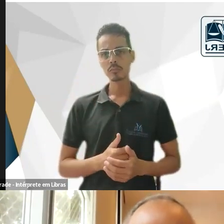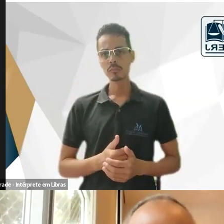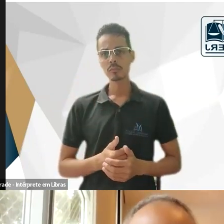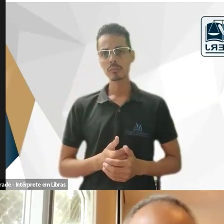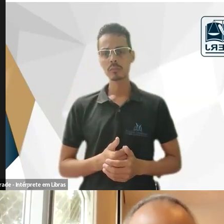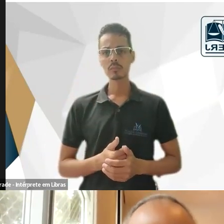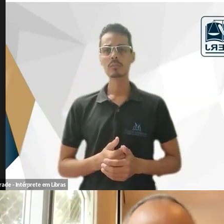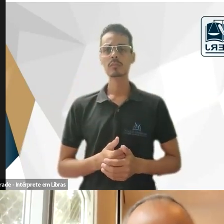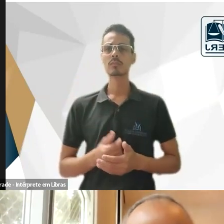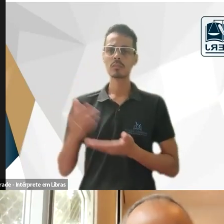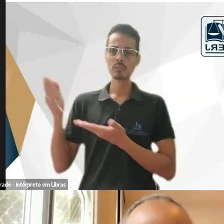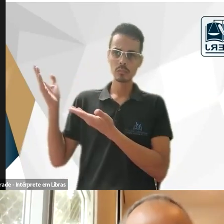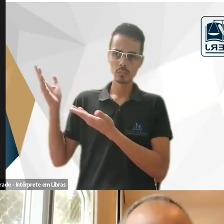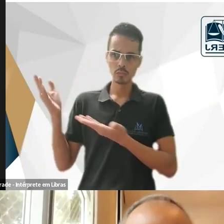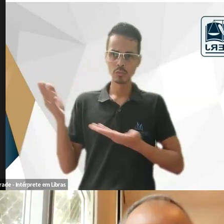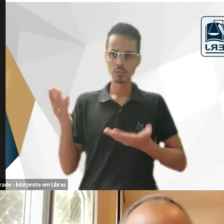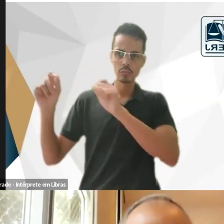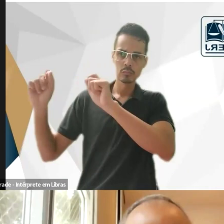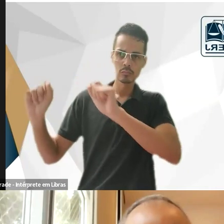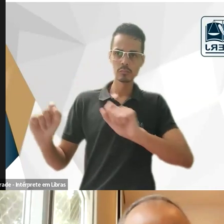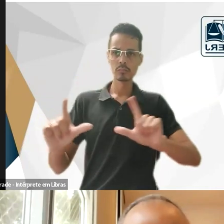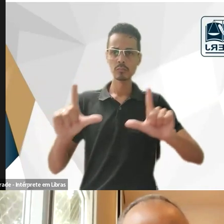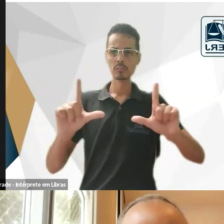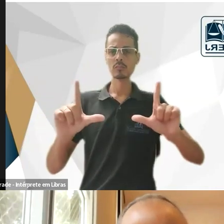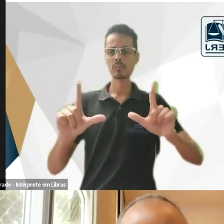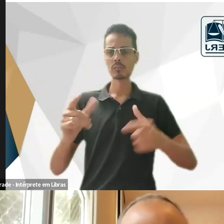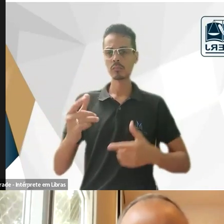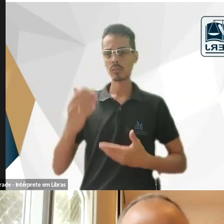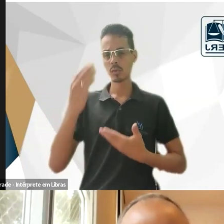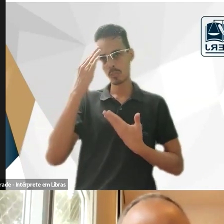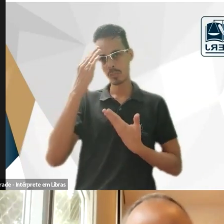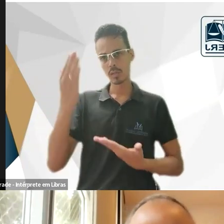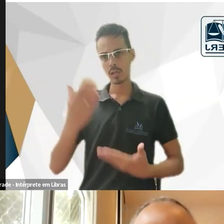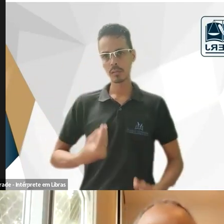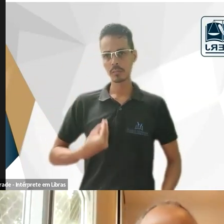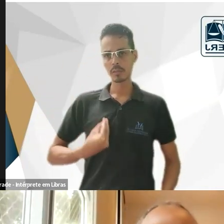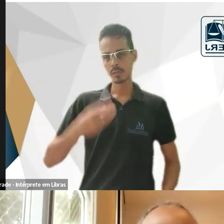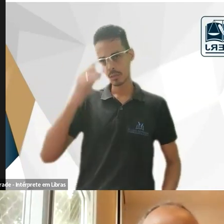senhor tem a palavra. Muito obrigado pela sua presença. É uma honra ter ela aqui conosco nessa manhã.